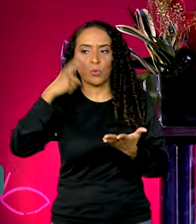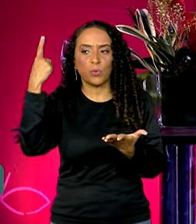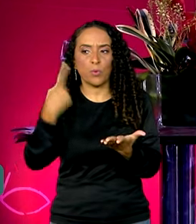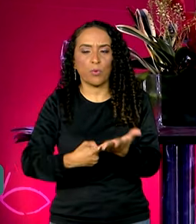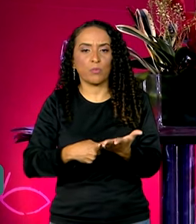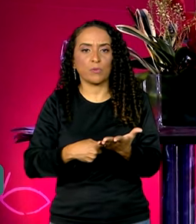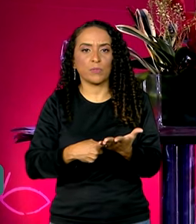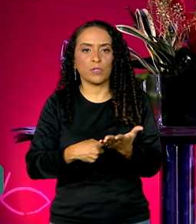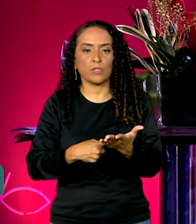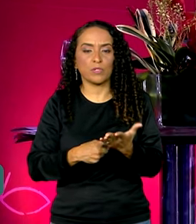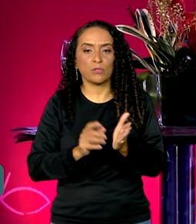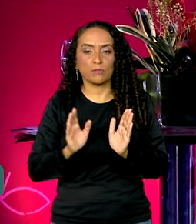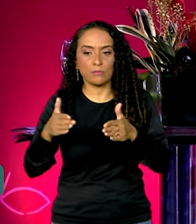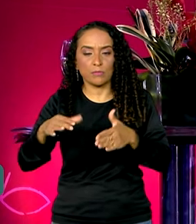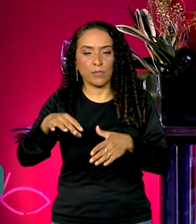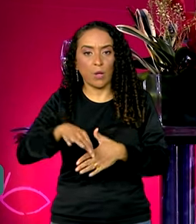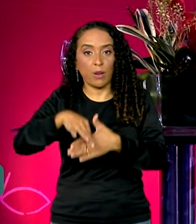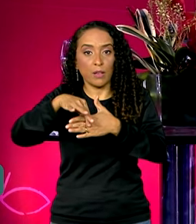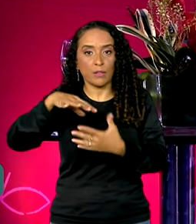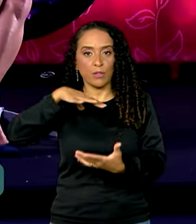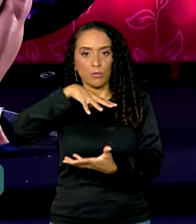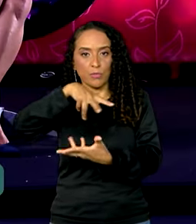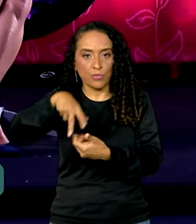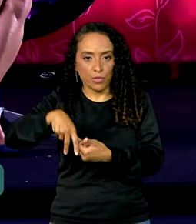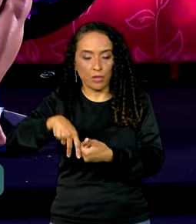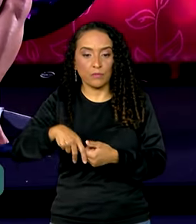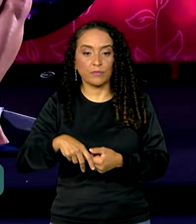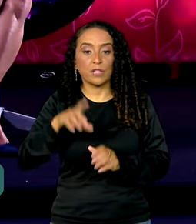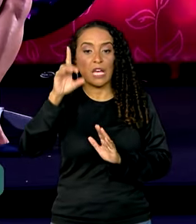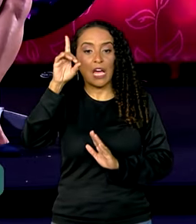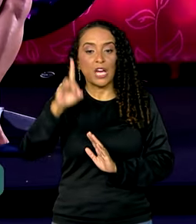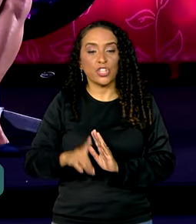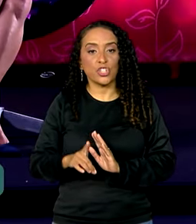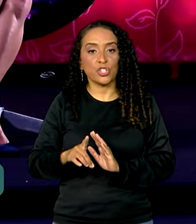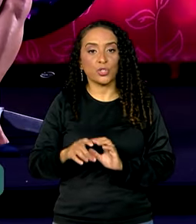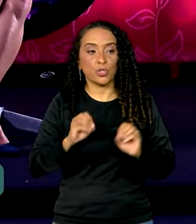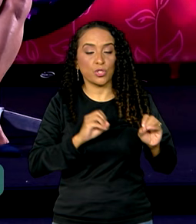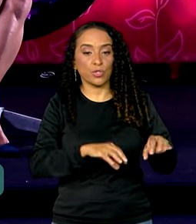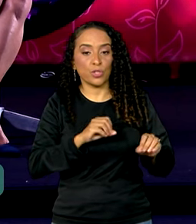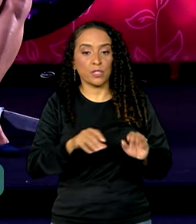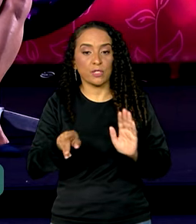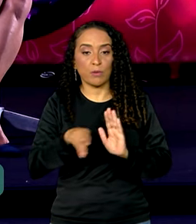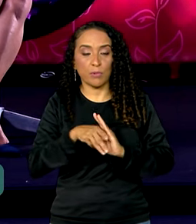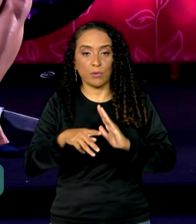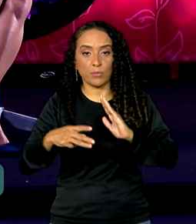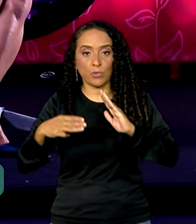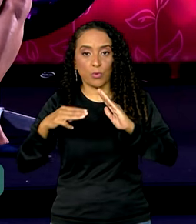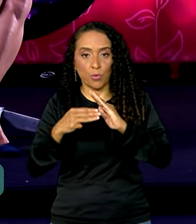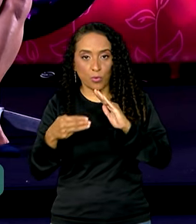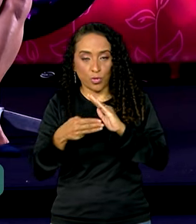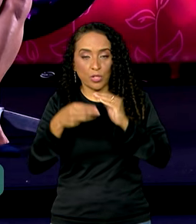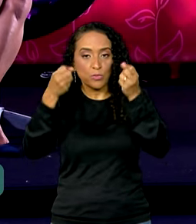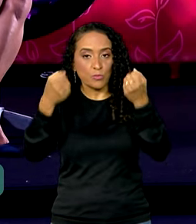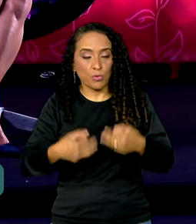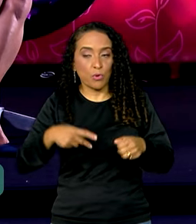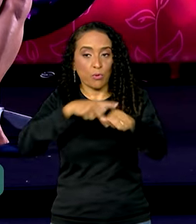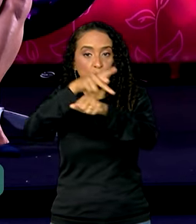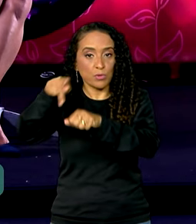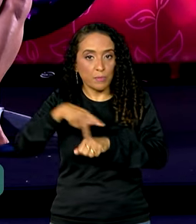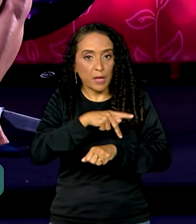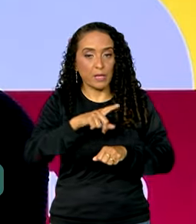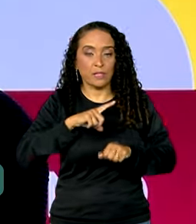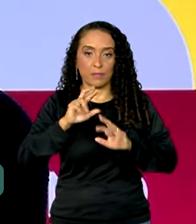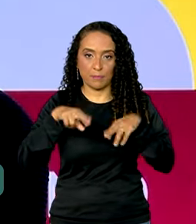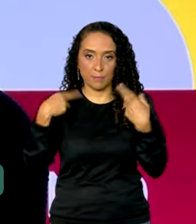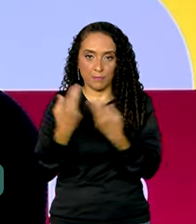por parte dos líderes mundiais. A diretora adjunta de educação da Unesco disse que os países que passaram pela